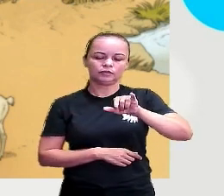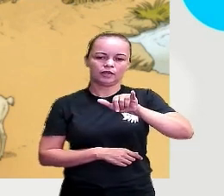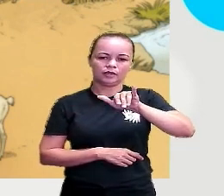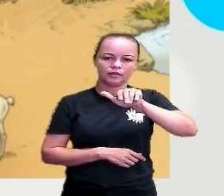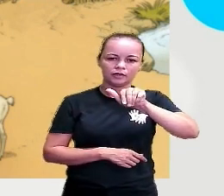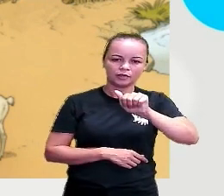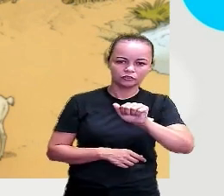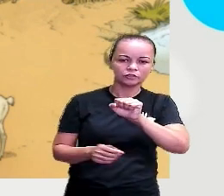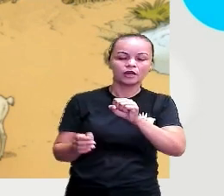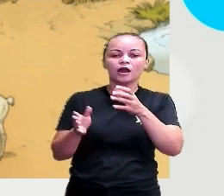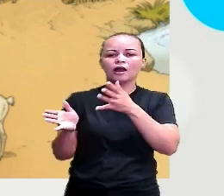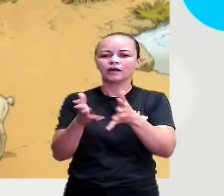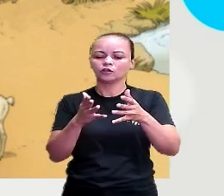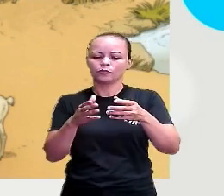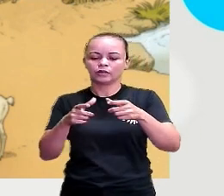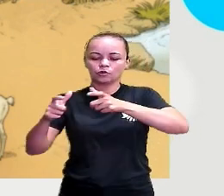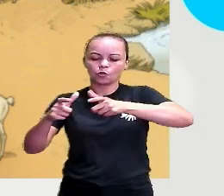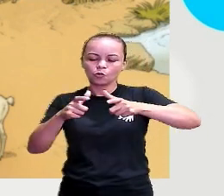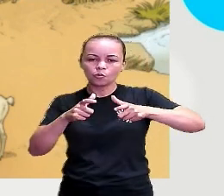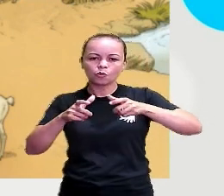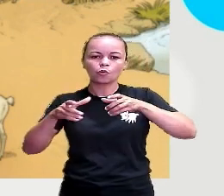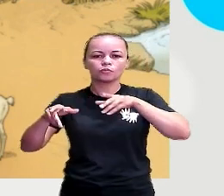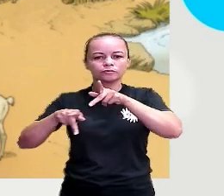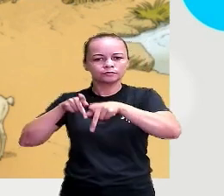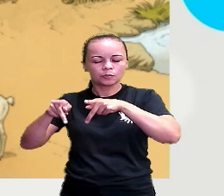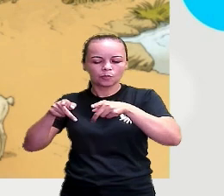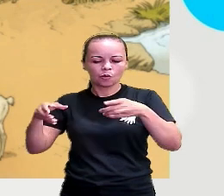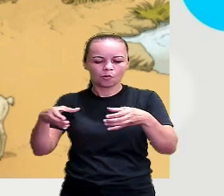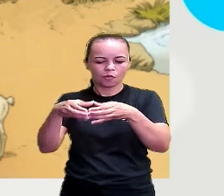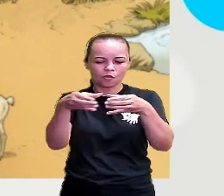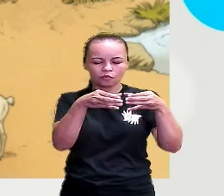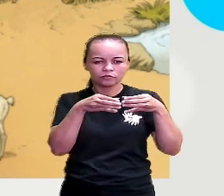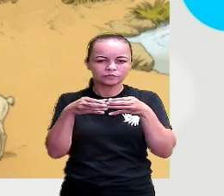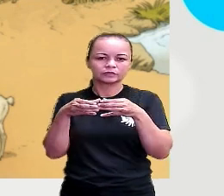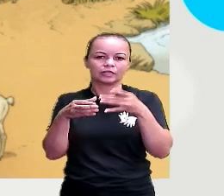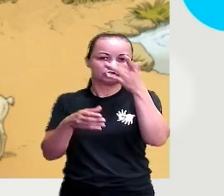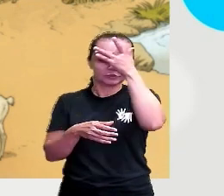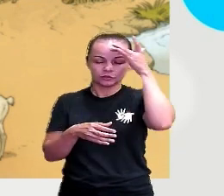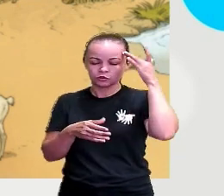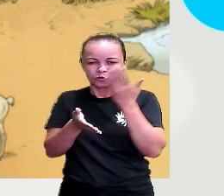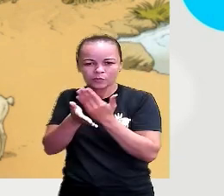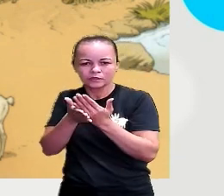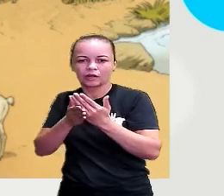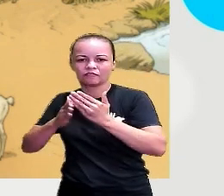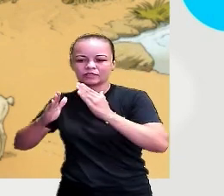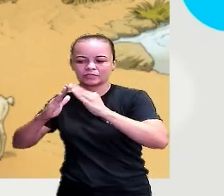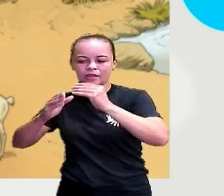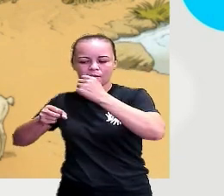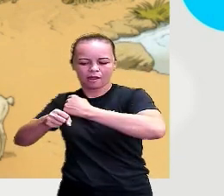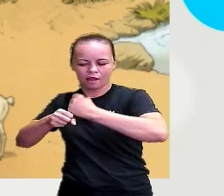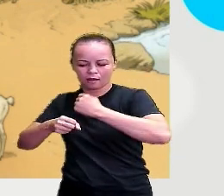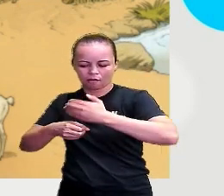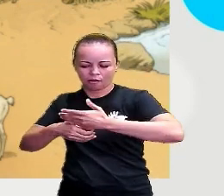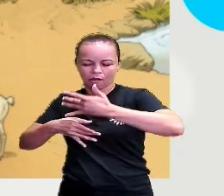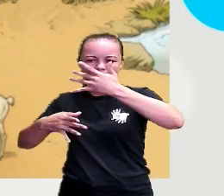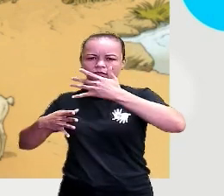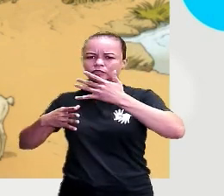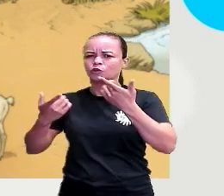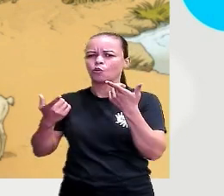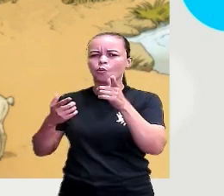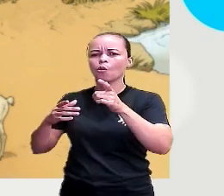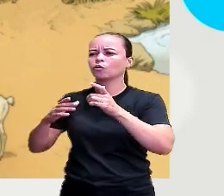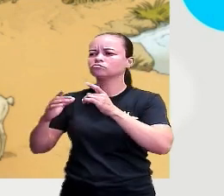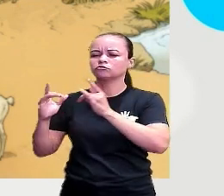povoados. Com a sedentarização, as populações começaram a construir casas e outros edifícios mais